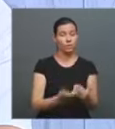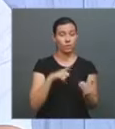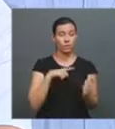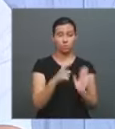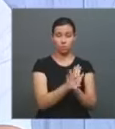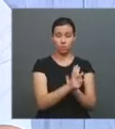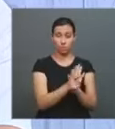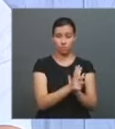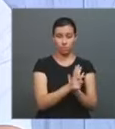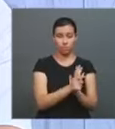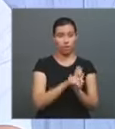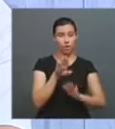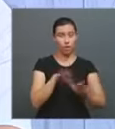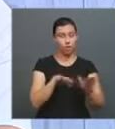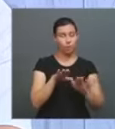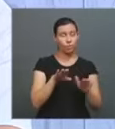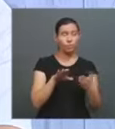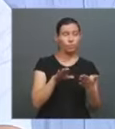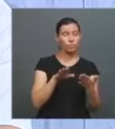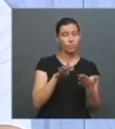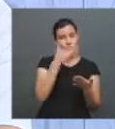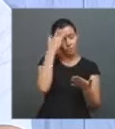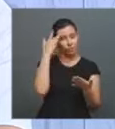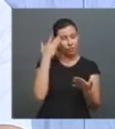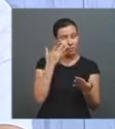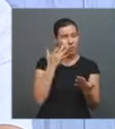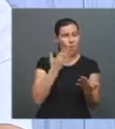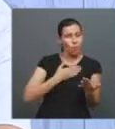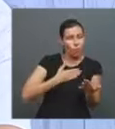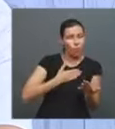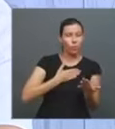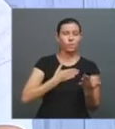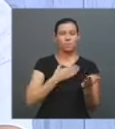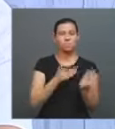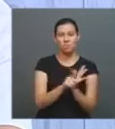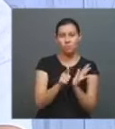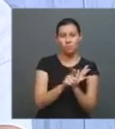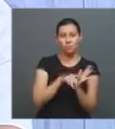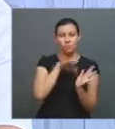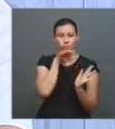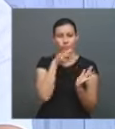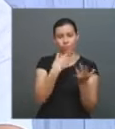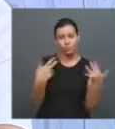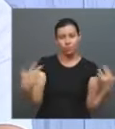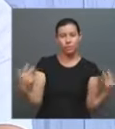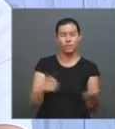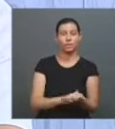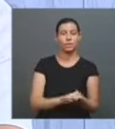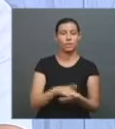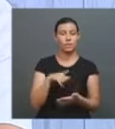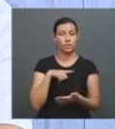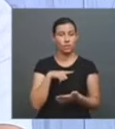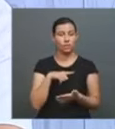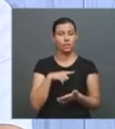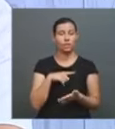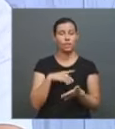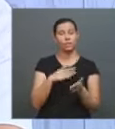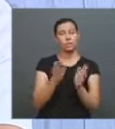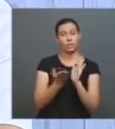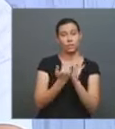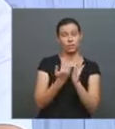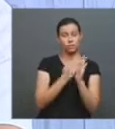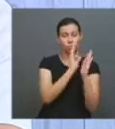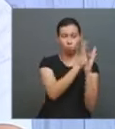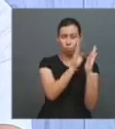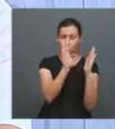tem muita gente que tem fetiche ainda com papel, nós temos coleções, por exemplo, que quando eu falei da ideia de e